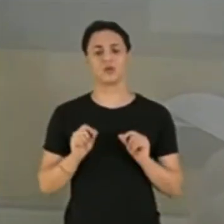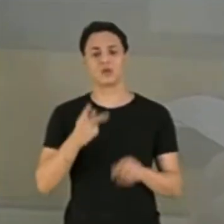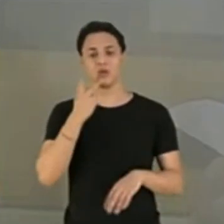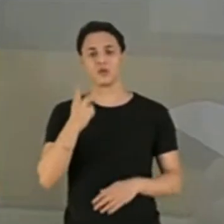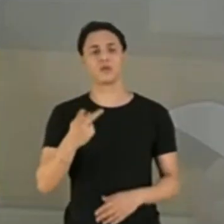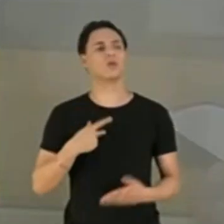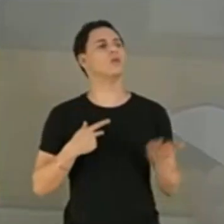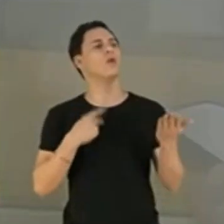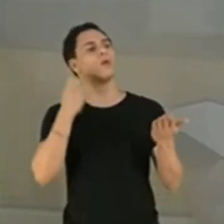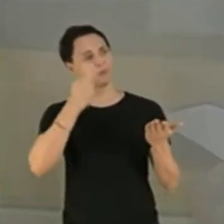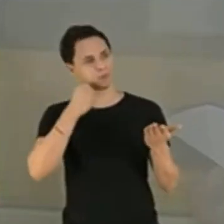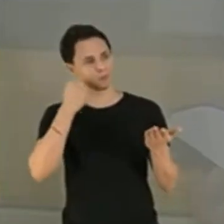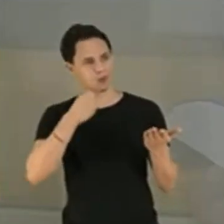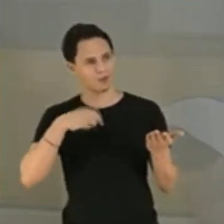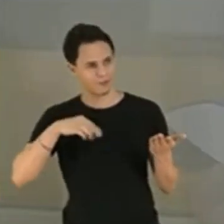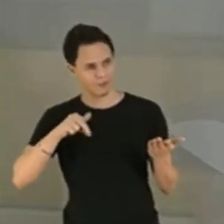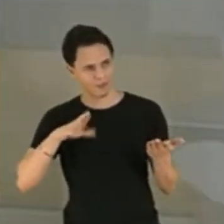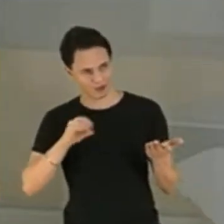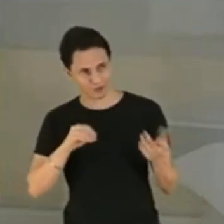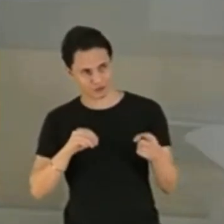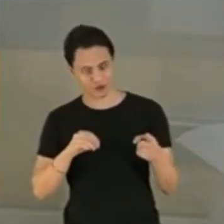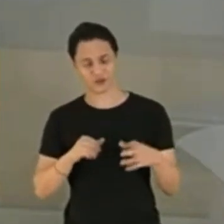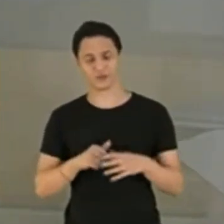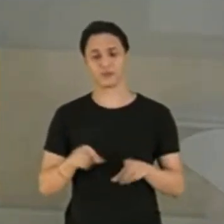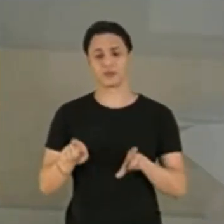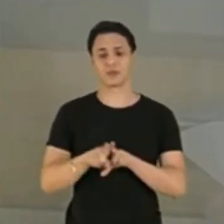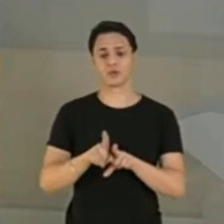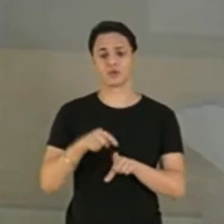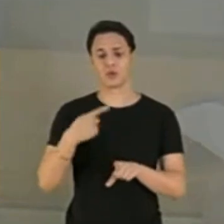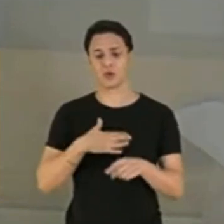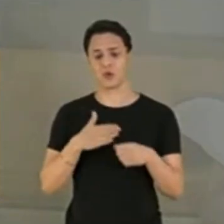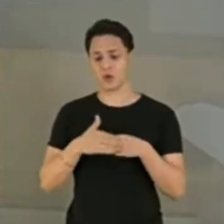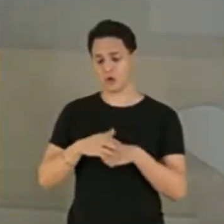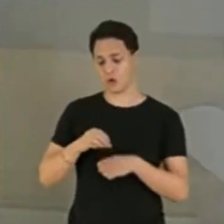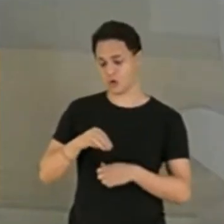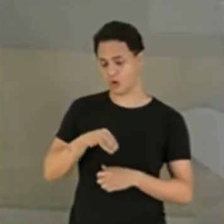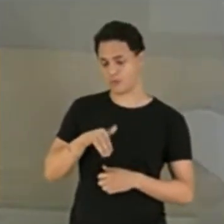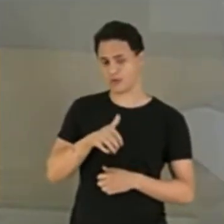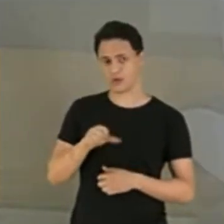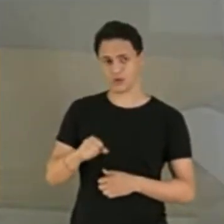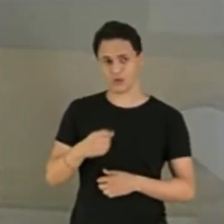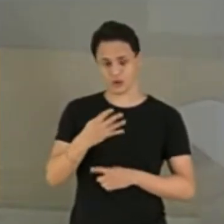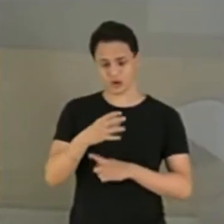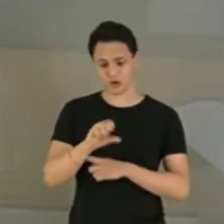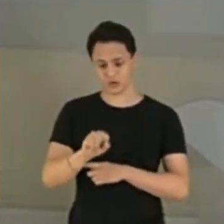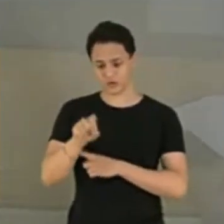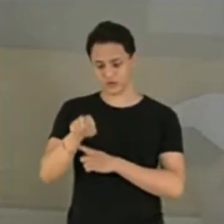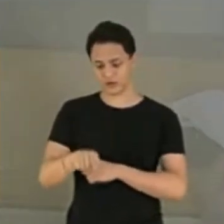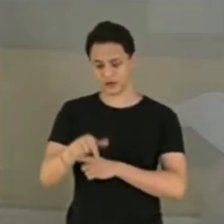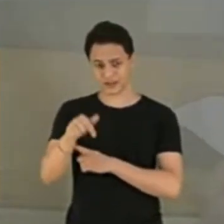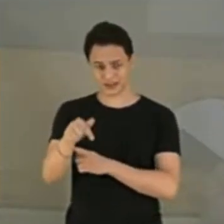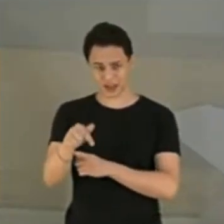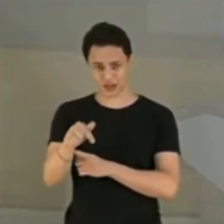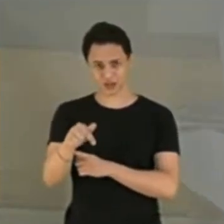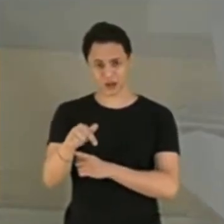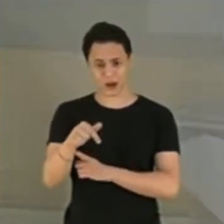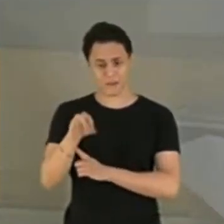Marcos Rogério, da omissão nossa aqui sobre os 48,7 milhões de reais